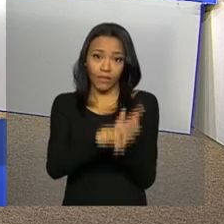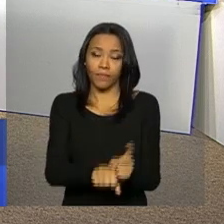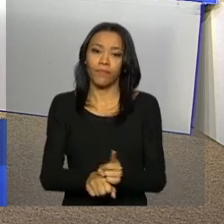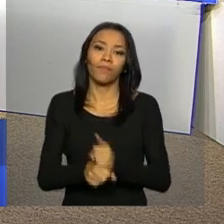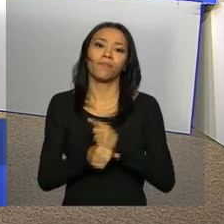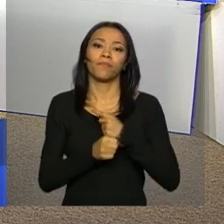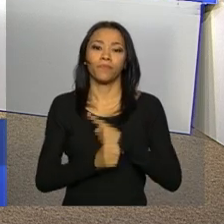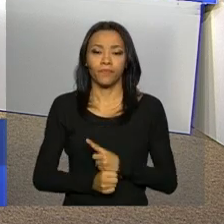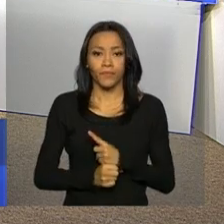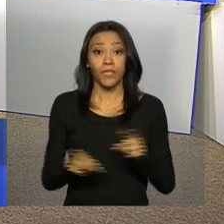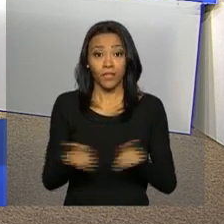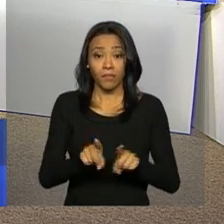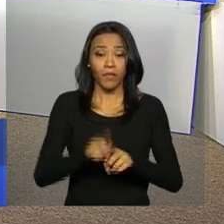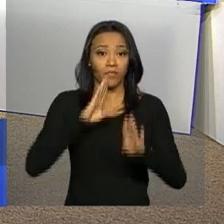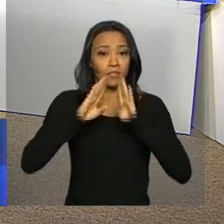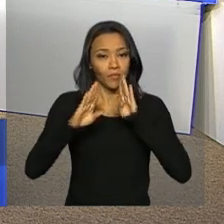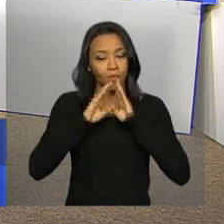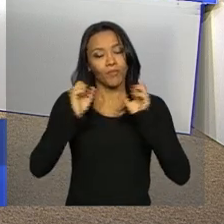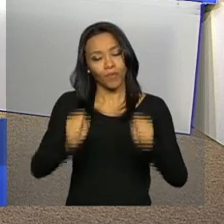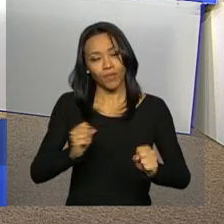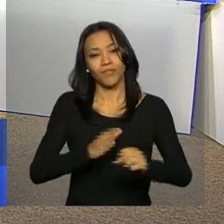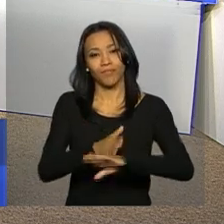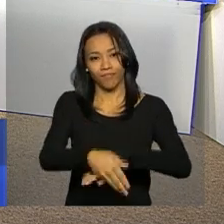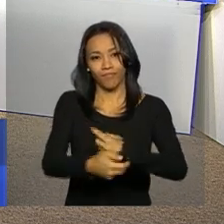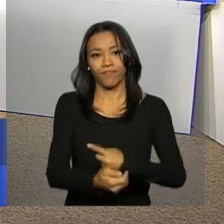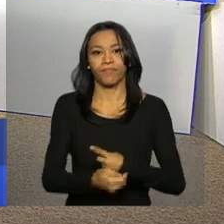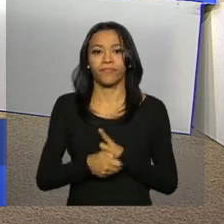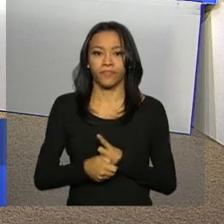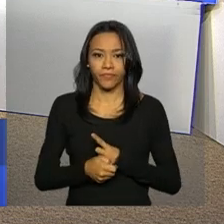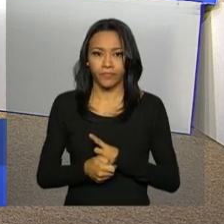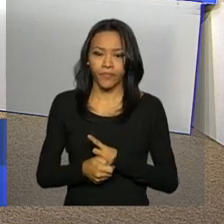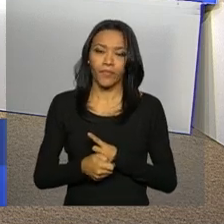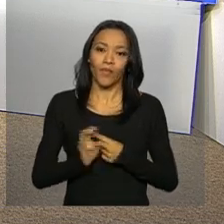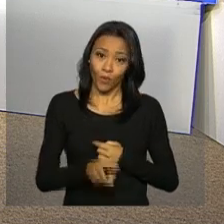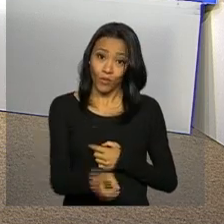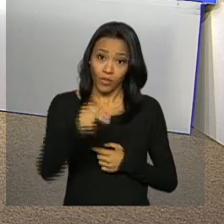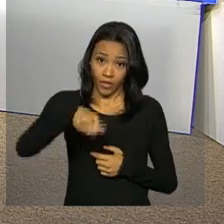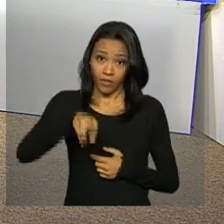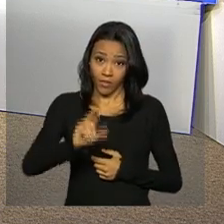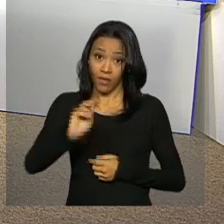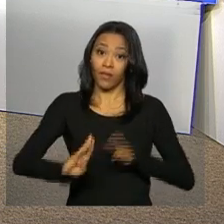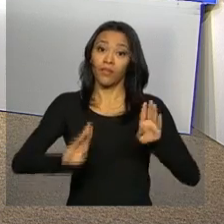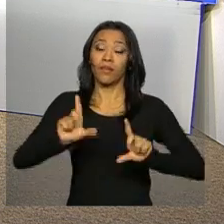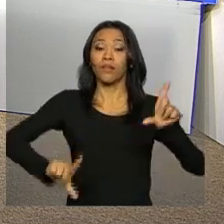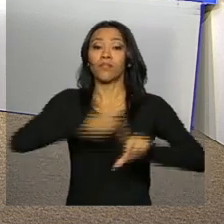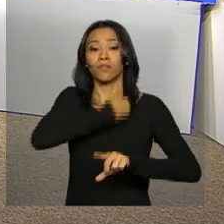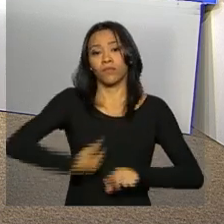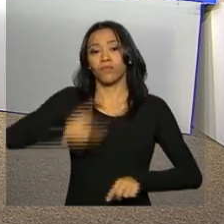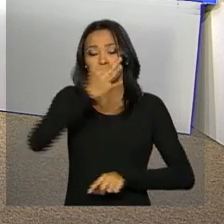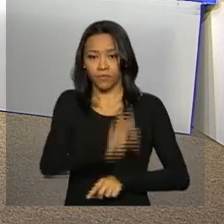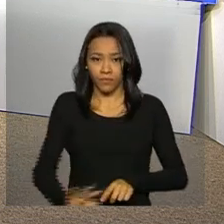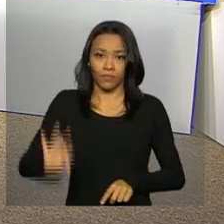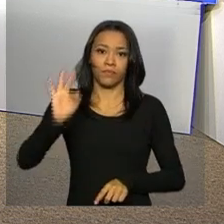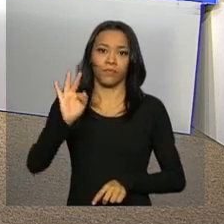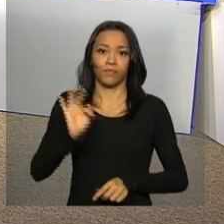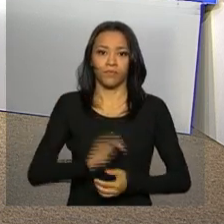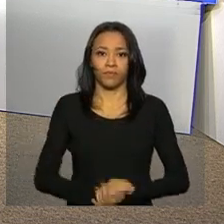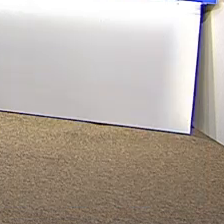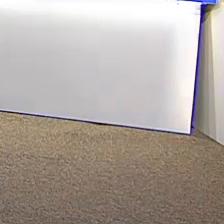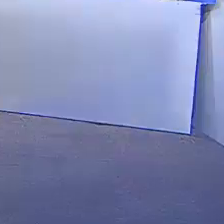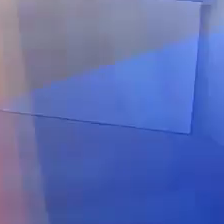e facebook.com.br. Continue com a gente na NBR, a TV do Governo Federal.